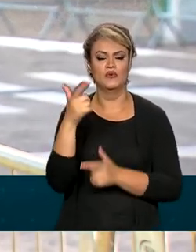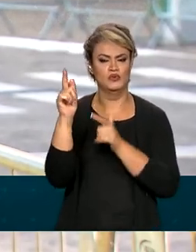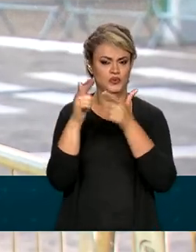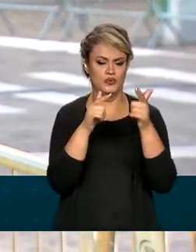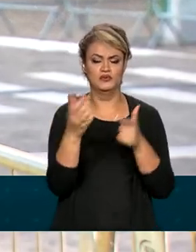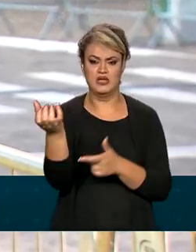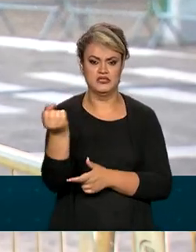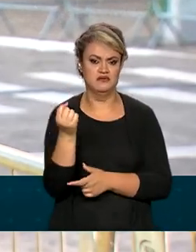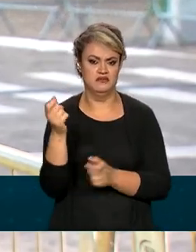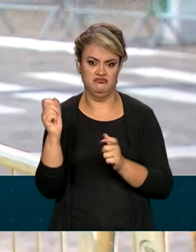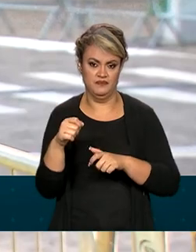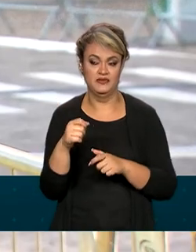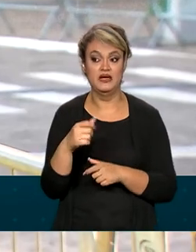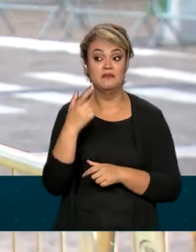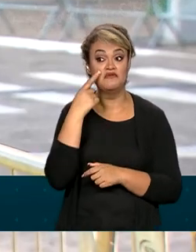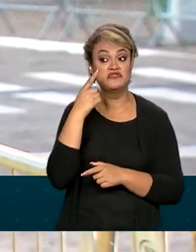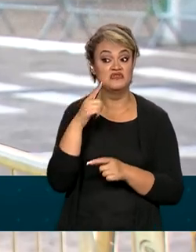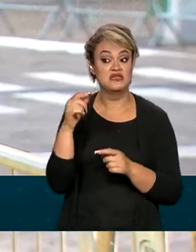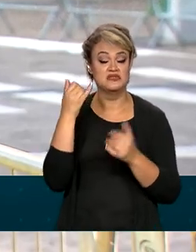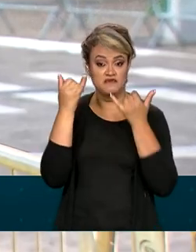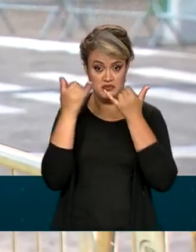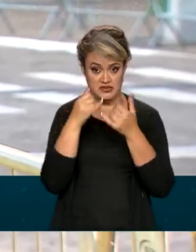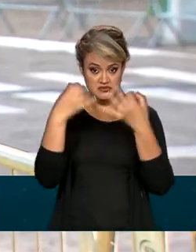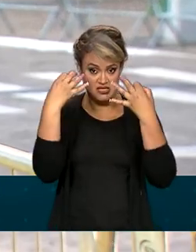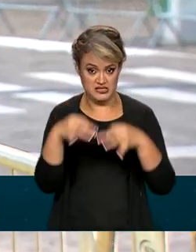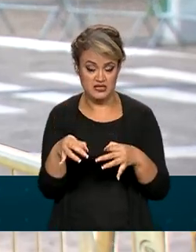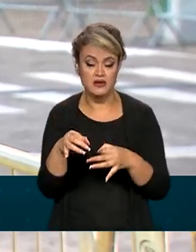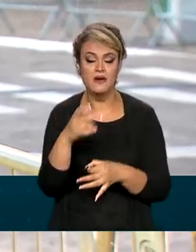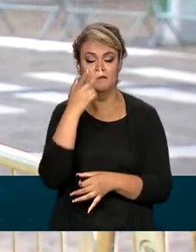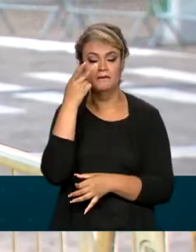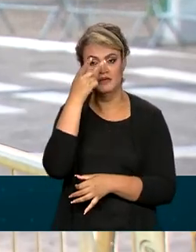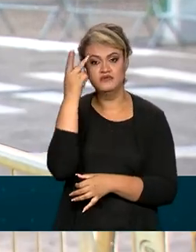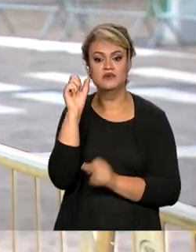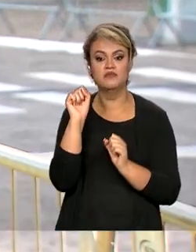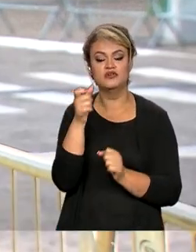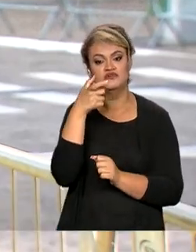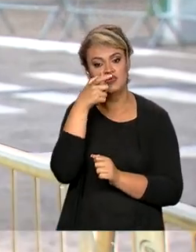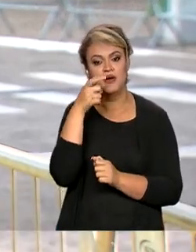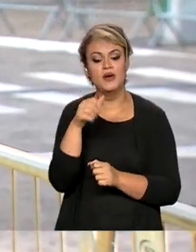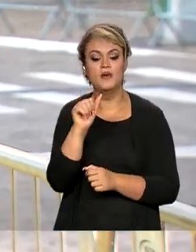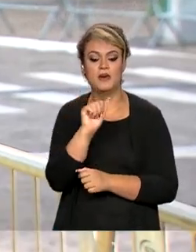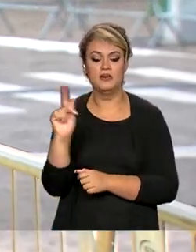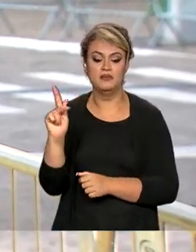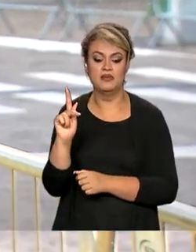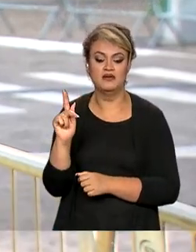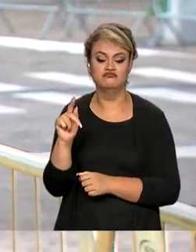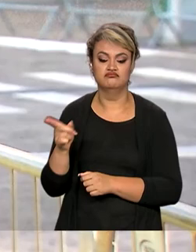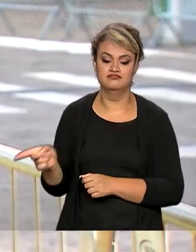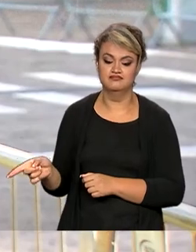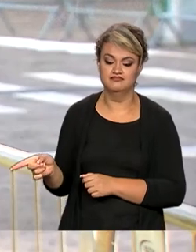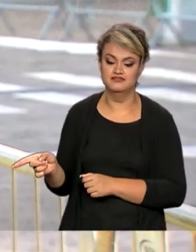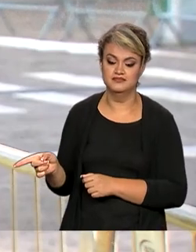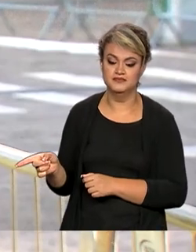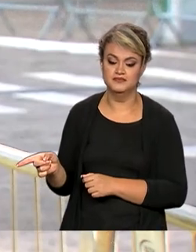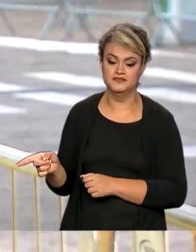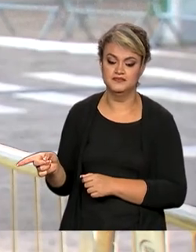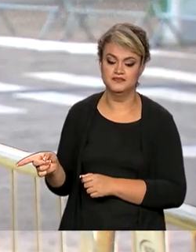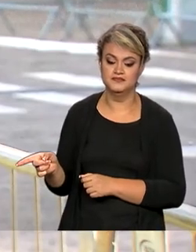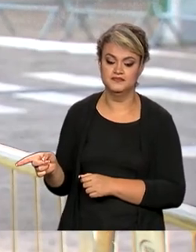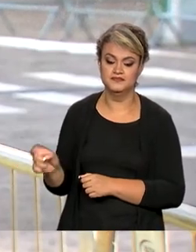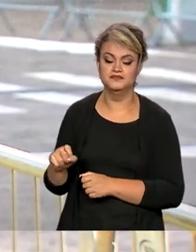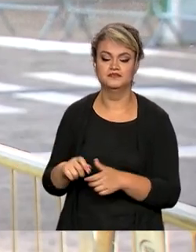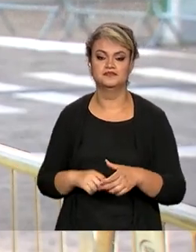outros. Para saber se os dados estão atualizados, os beneficiários podem acessar o aplicativo CadÚnico disponível no portal gov